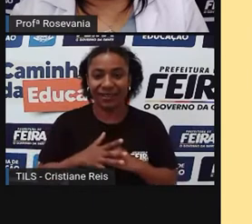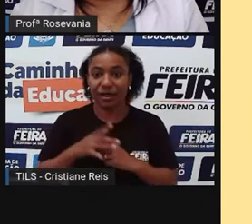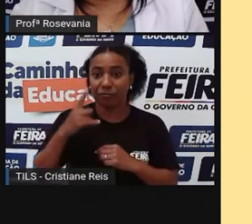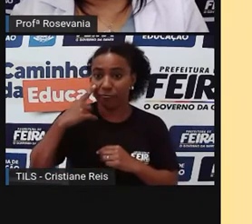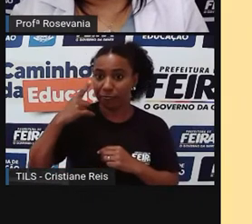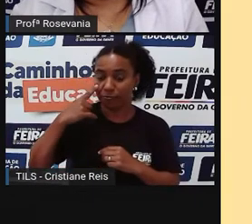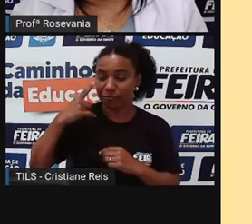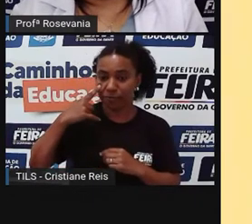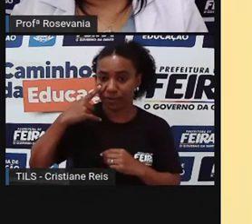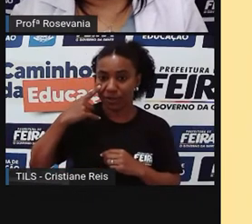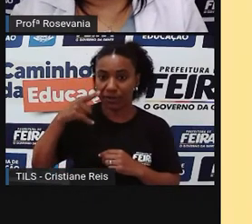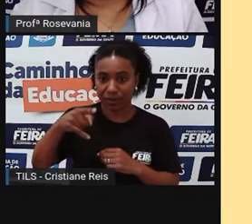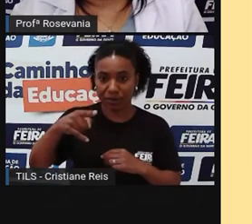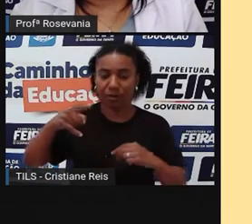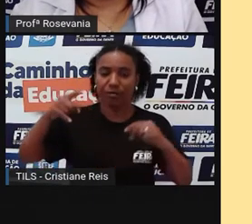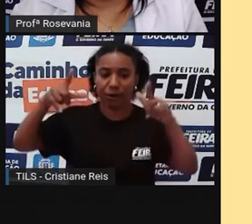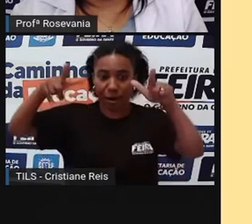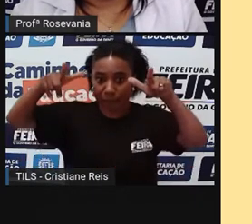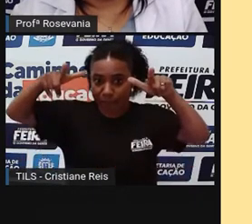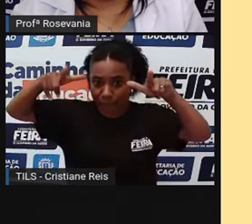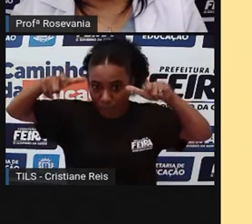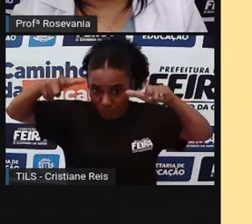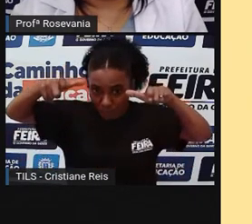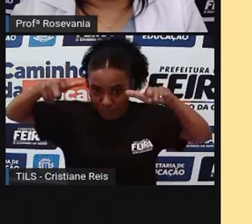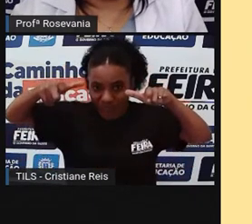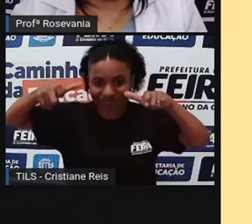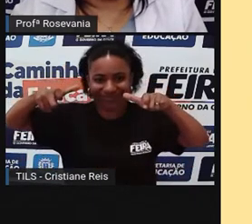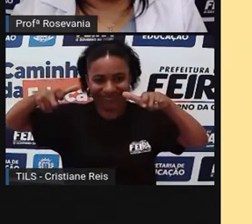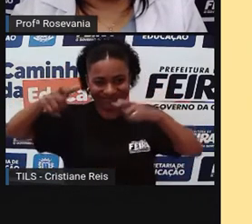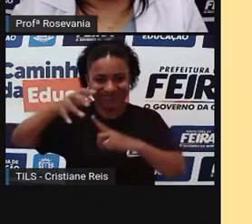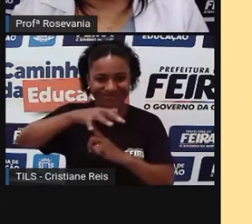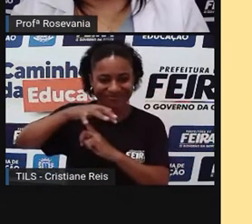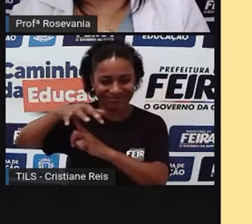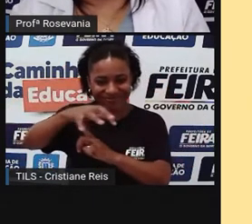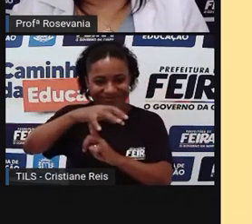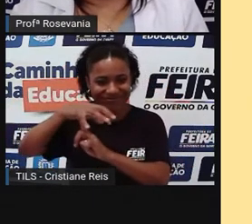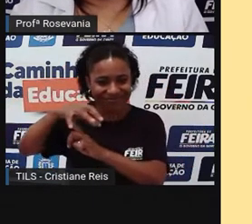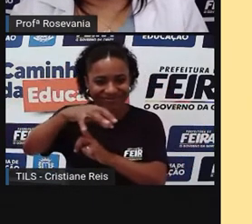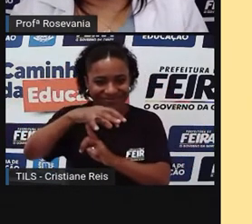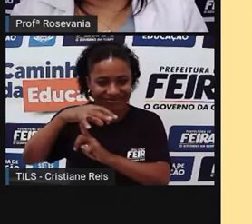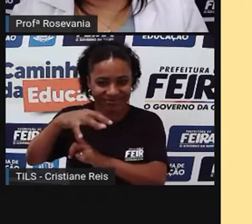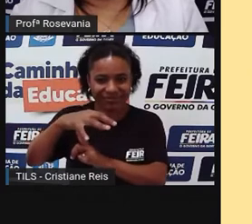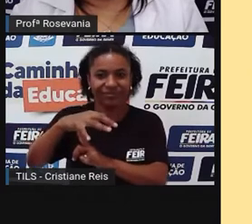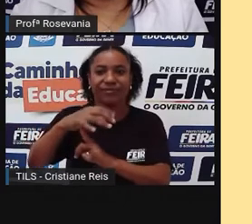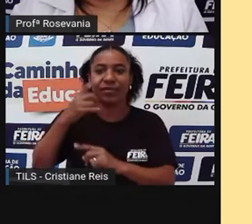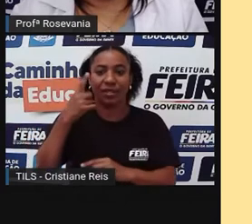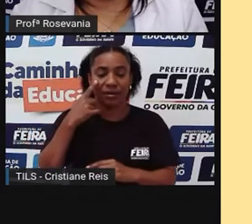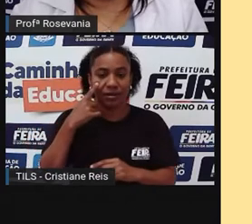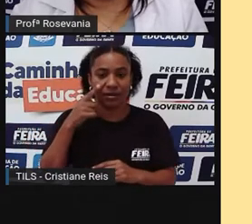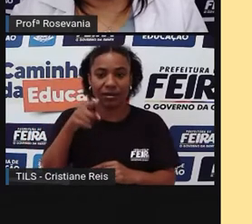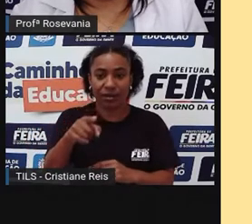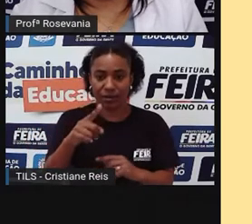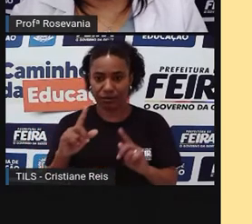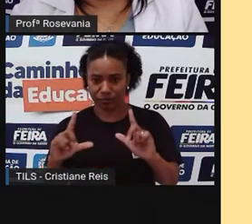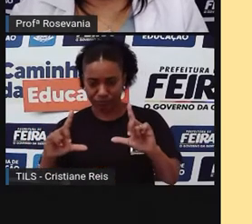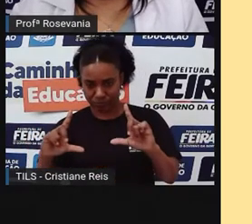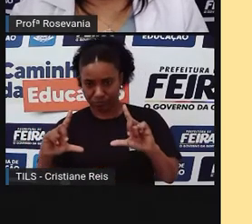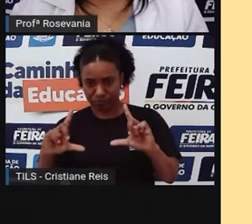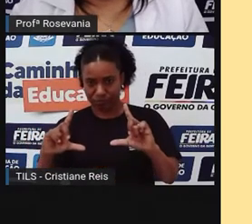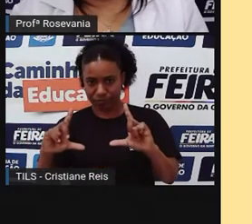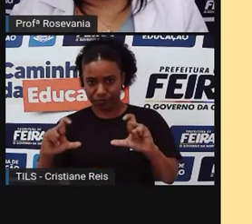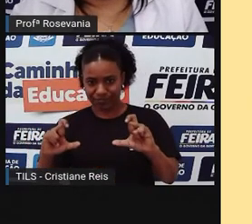a Avenida Getúlio Vargas, também na Avenida, de uma vista, né, térrea, né, essa foto foi tirada do chão,